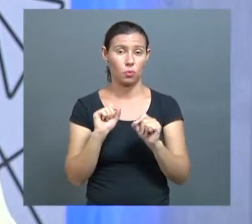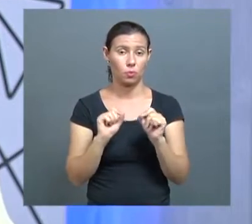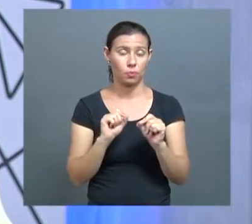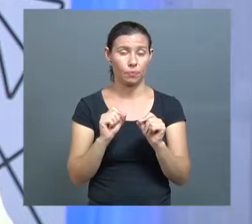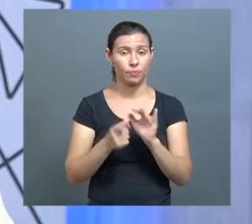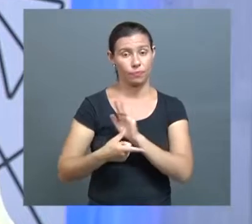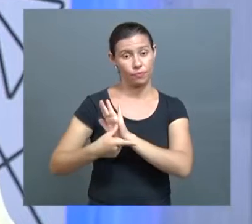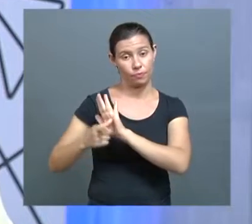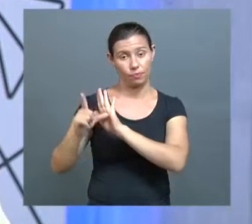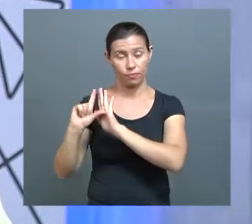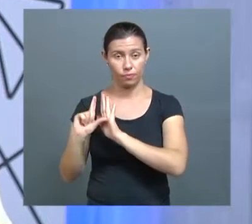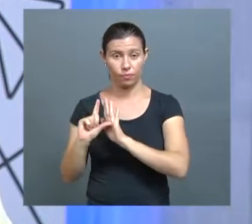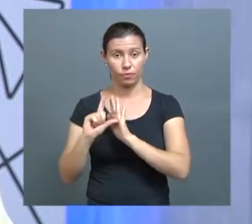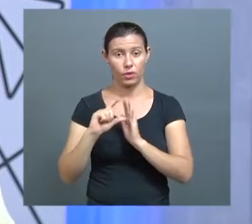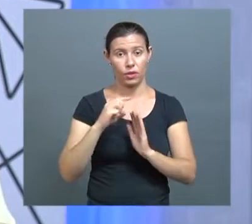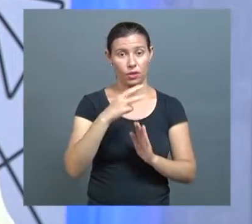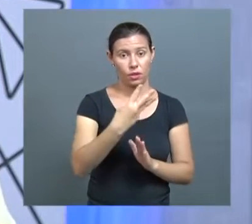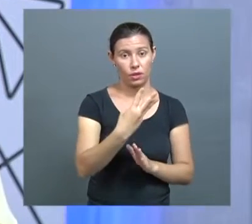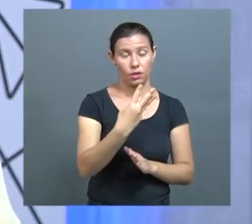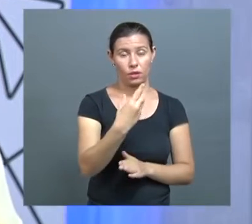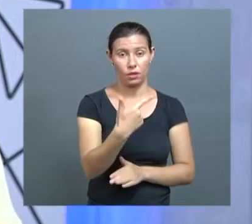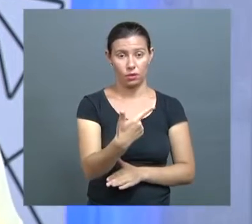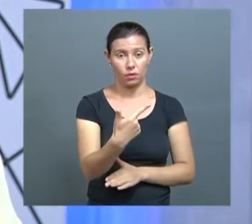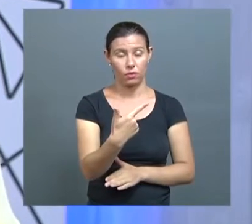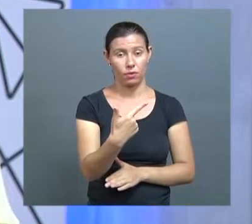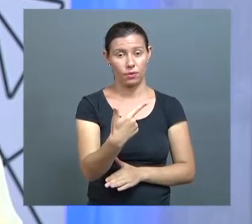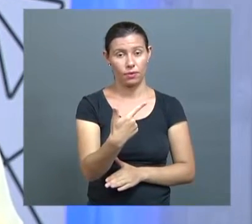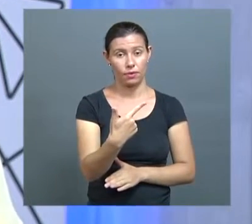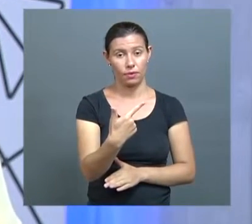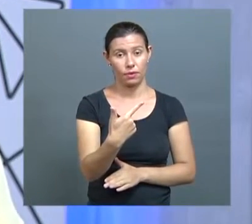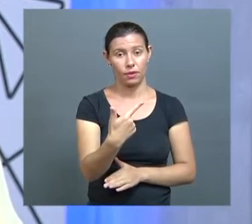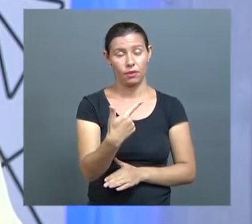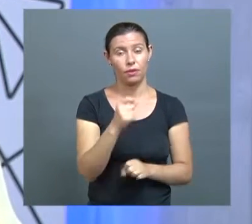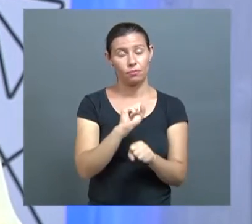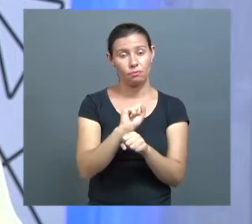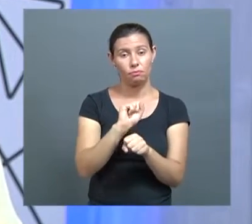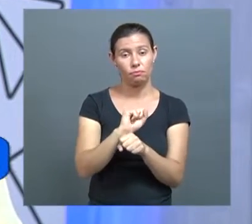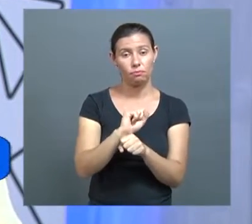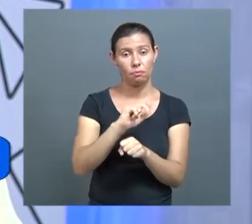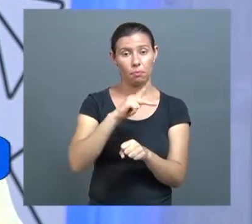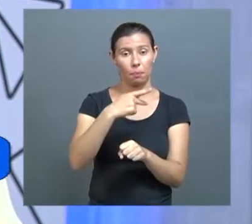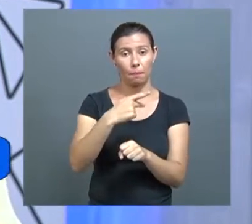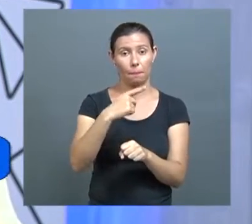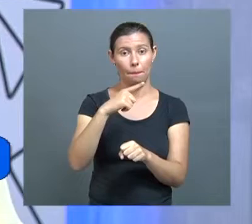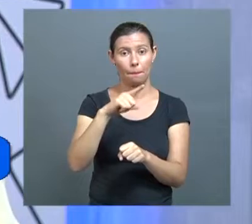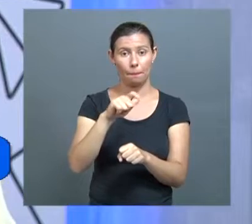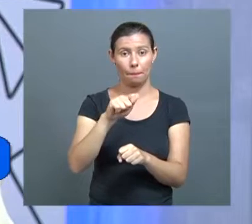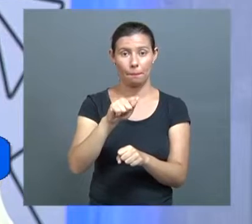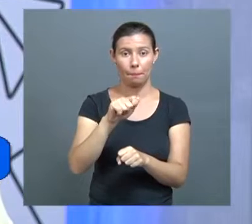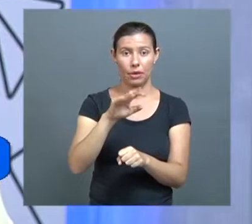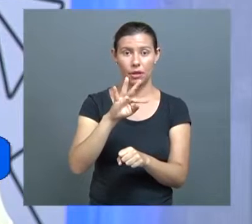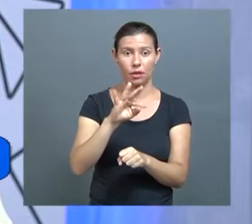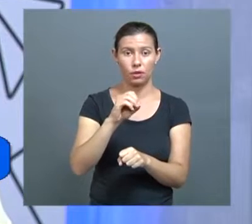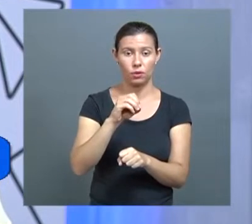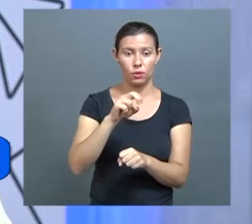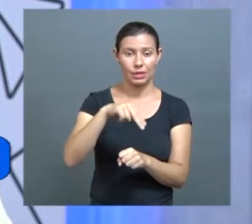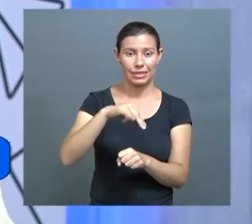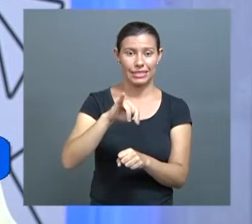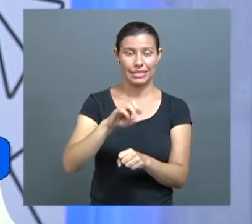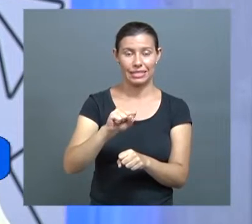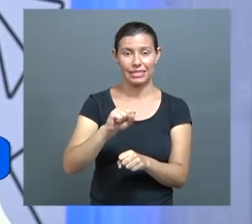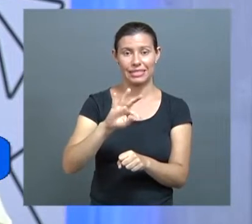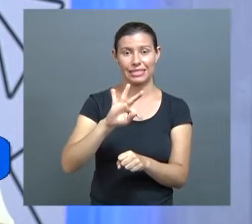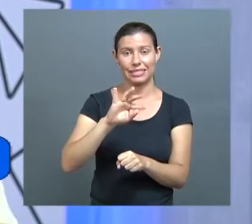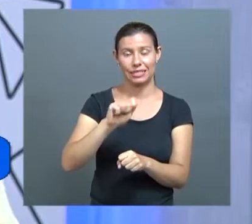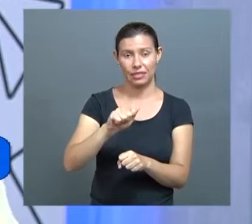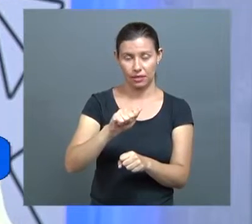Antes, nós éramos 32 plantonistas, docentes, e com essa nova